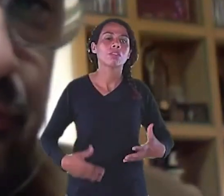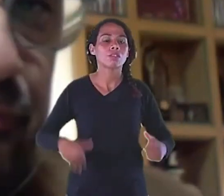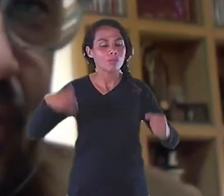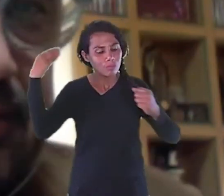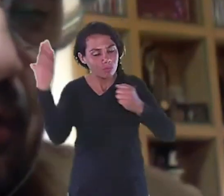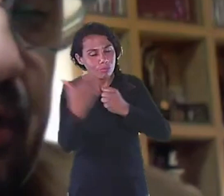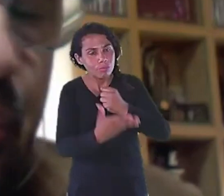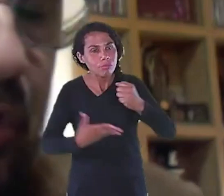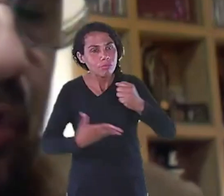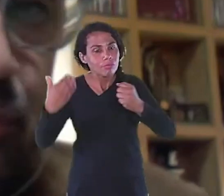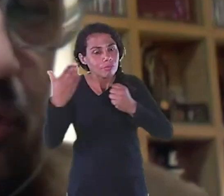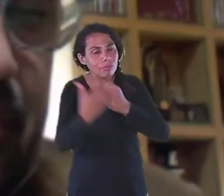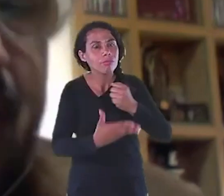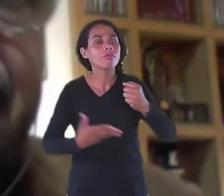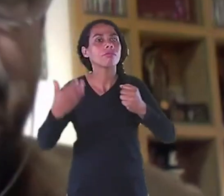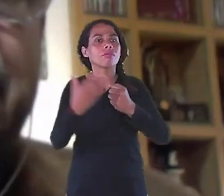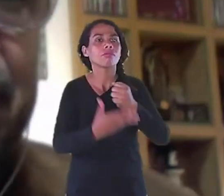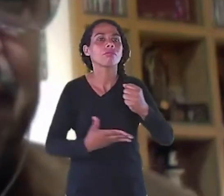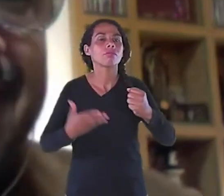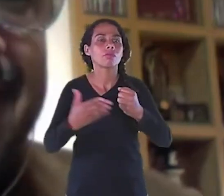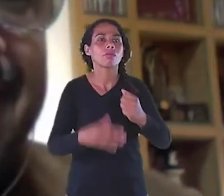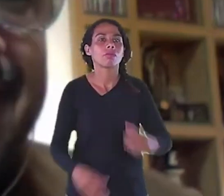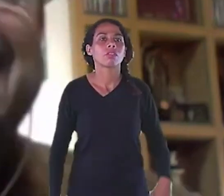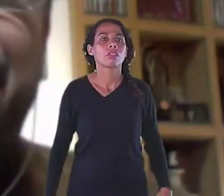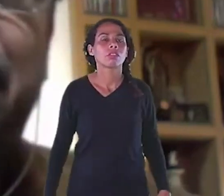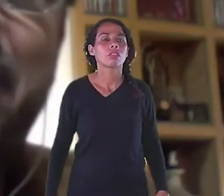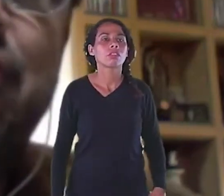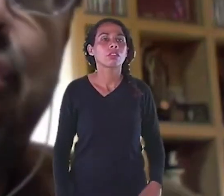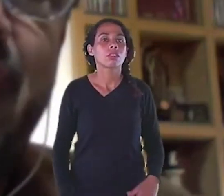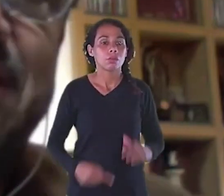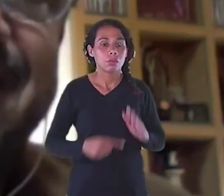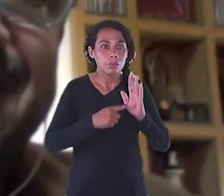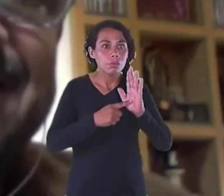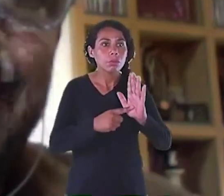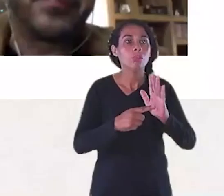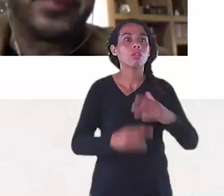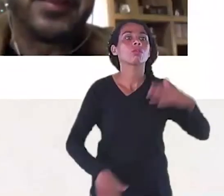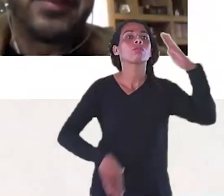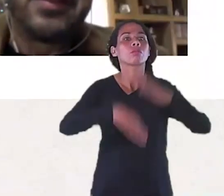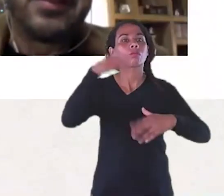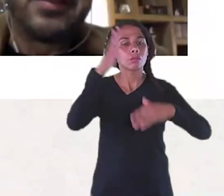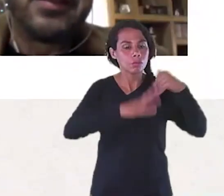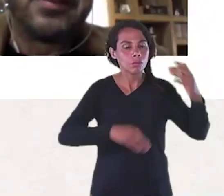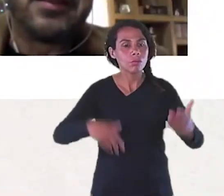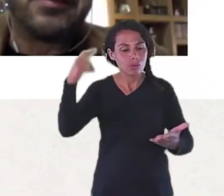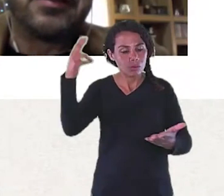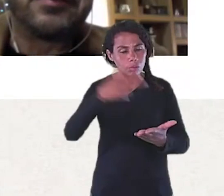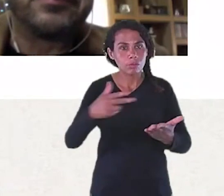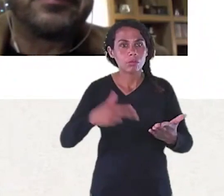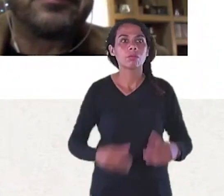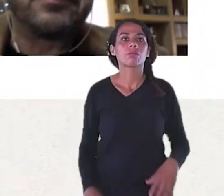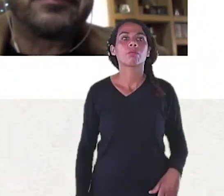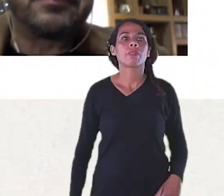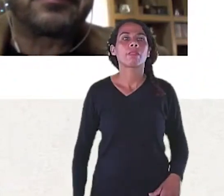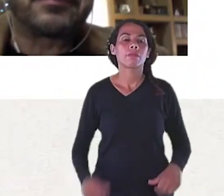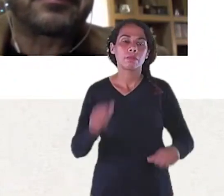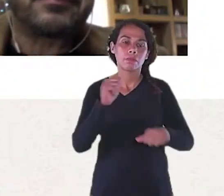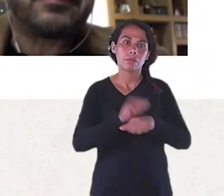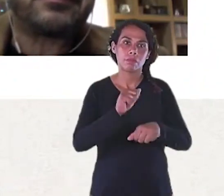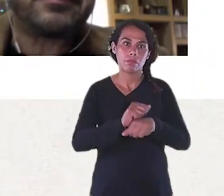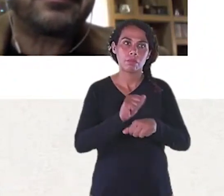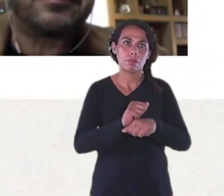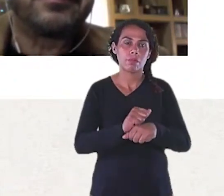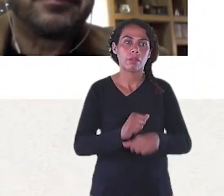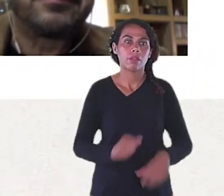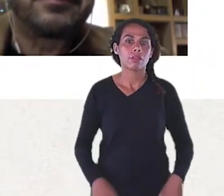outra Que não foi Essa ou outra Atividade Então sempre Mesmo quando falo de criança No gênero clássico De